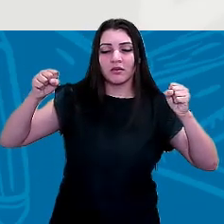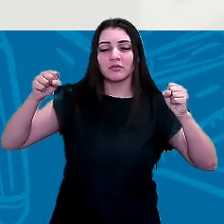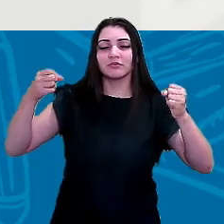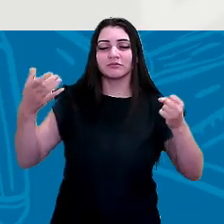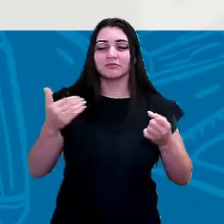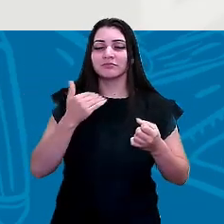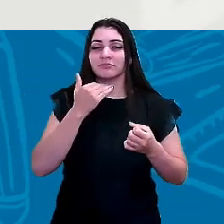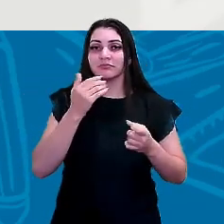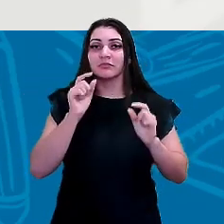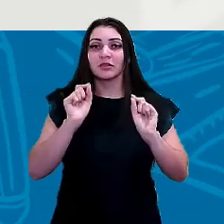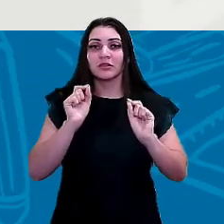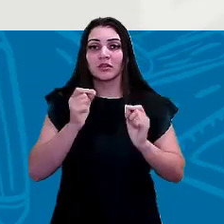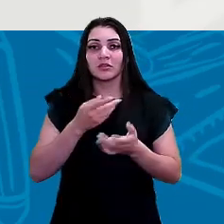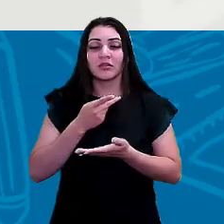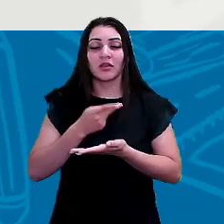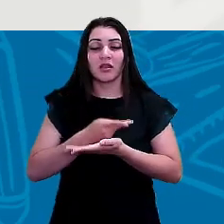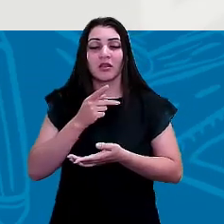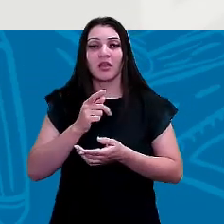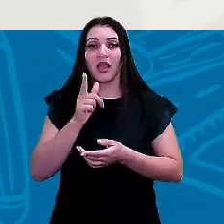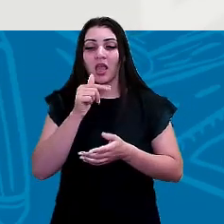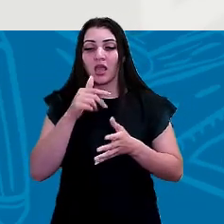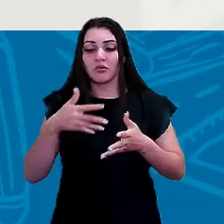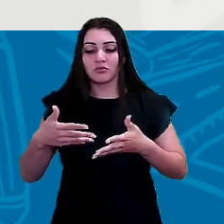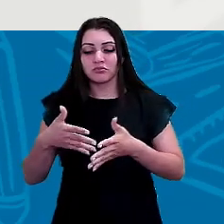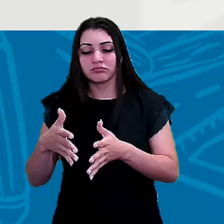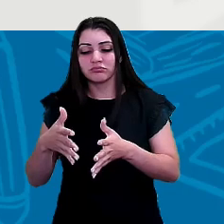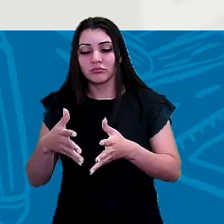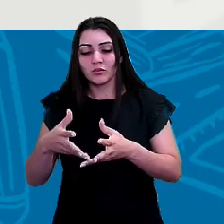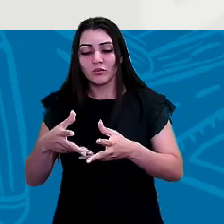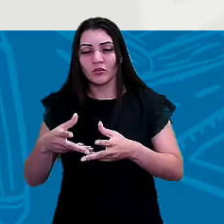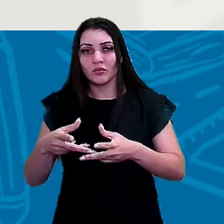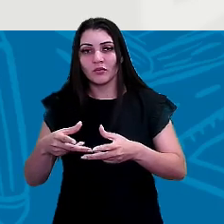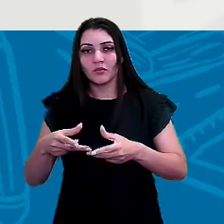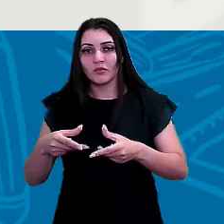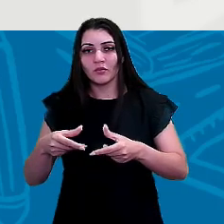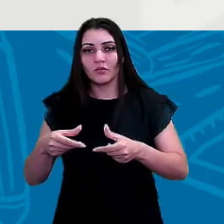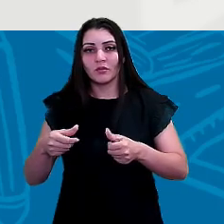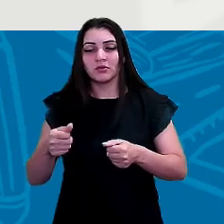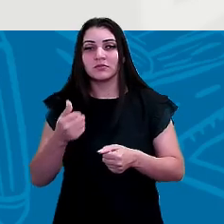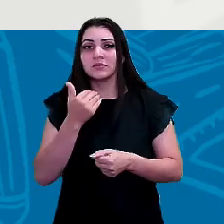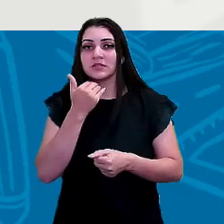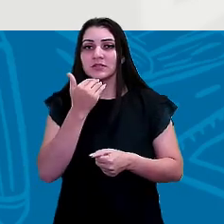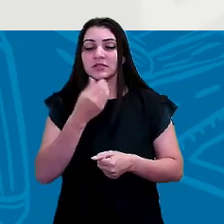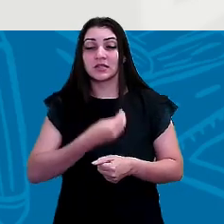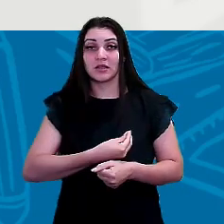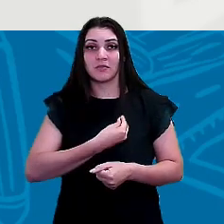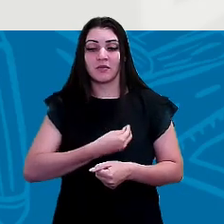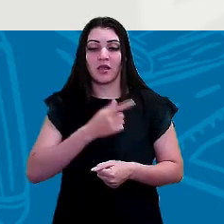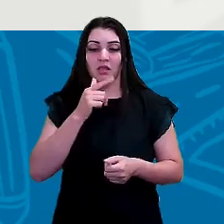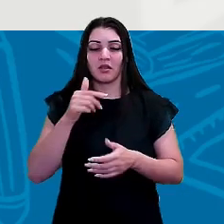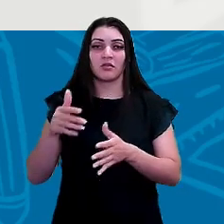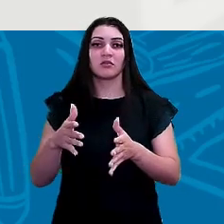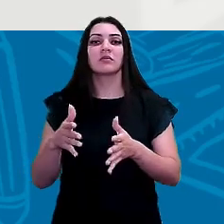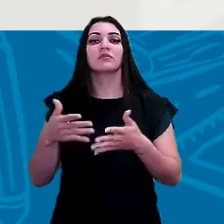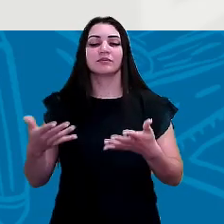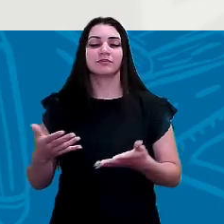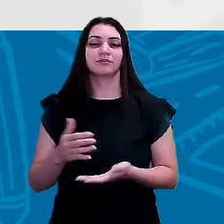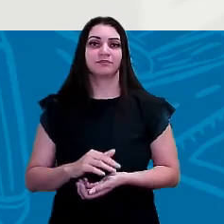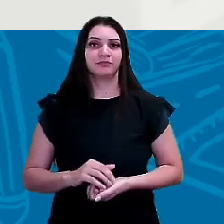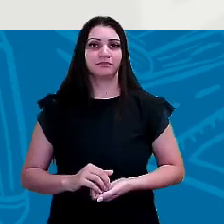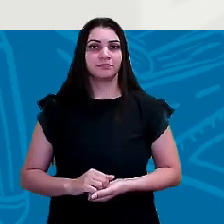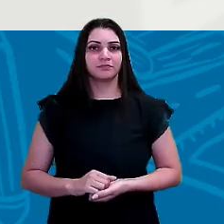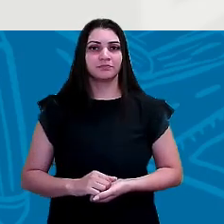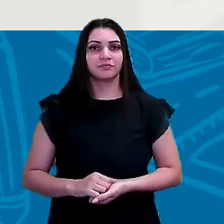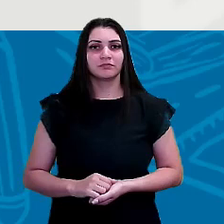as águas vão cercar e vai ficar só o leito né? vazio sem a presença do rio então é o rio intermitente